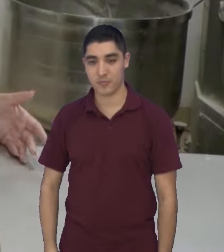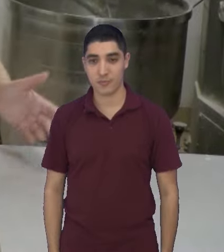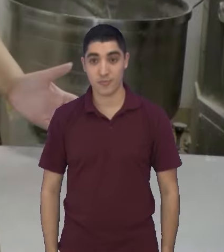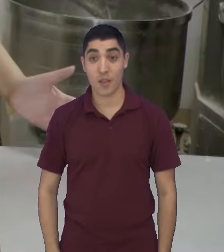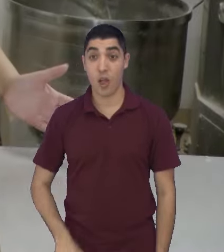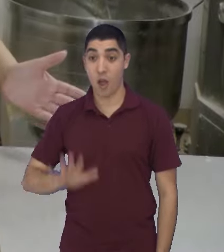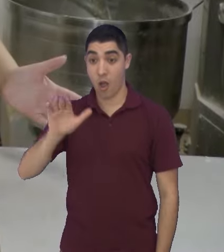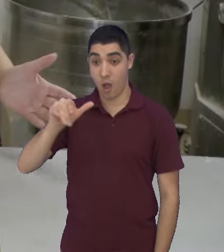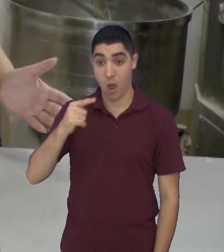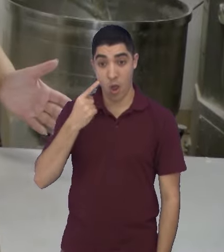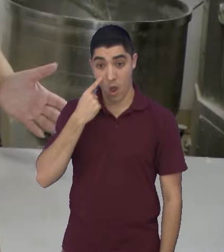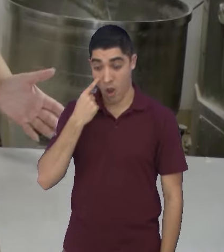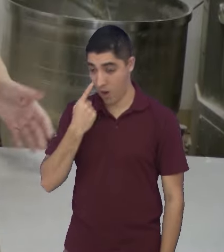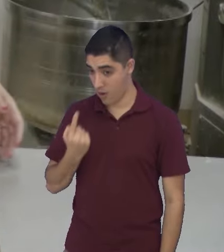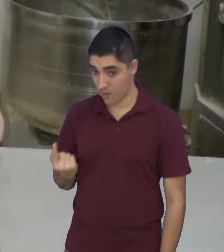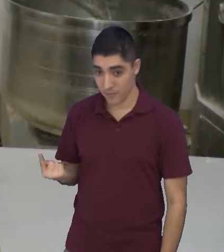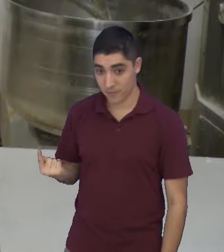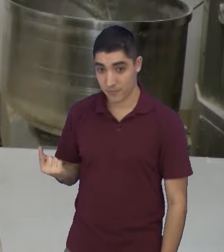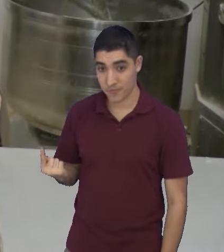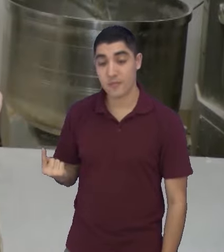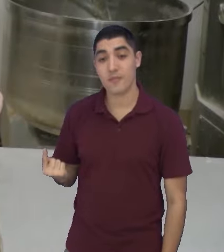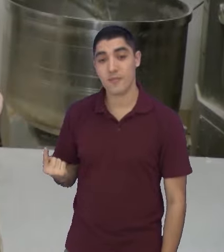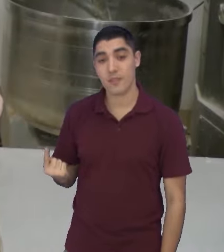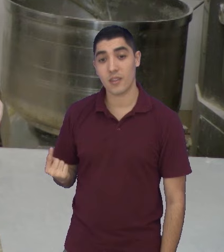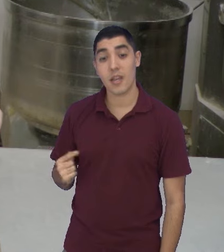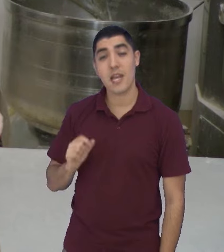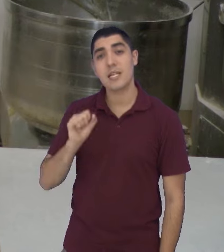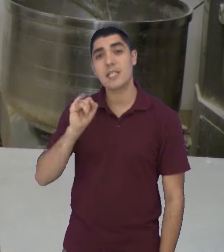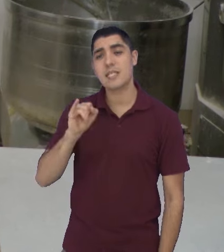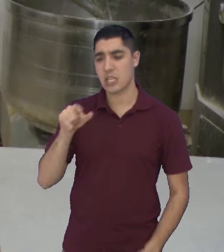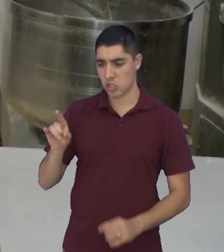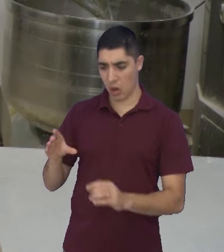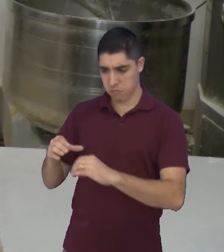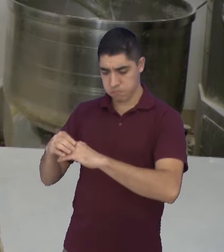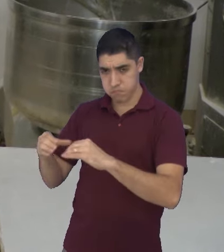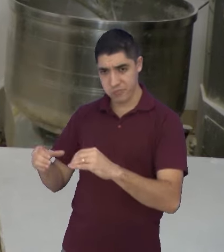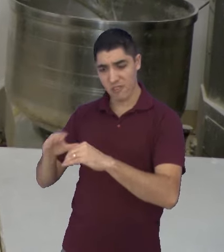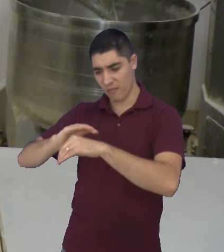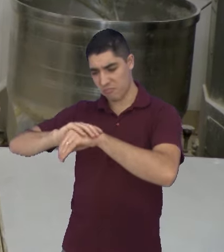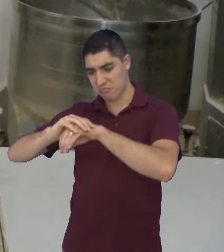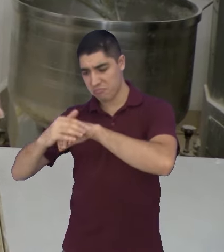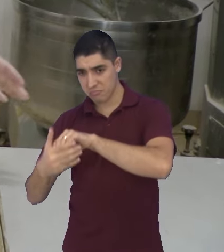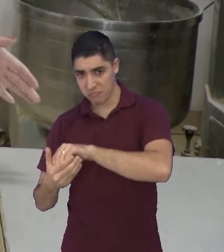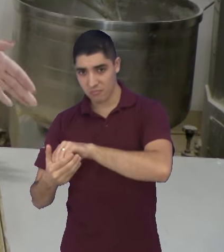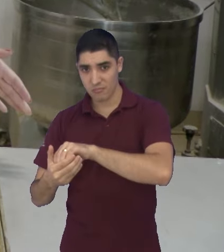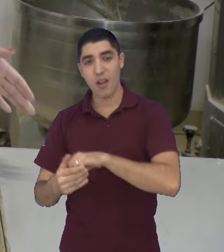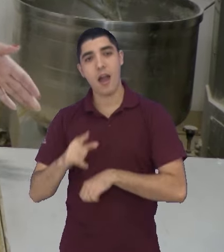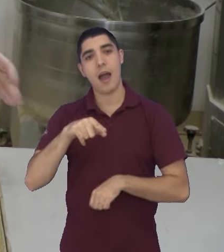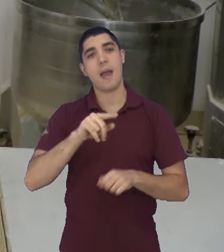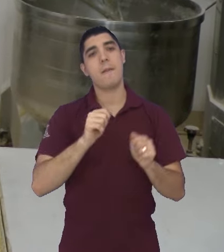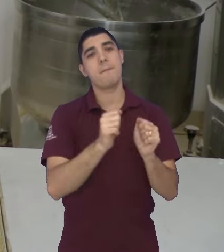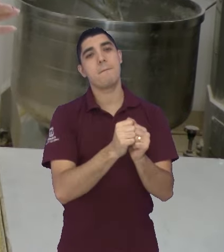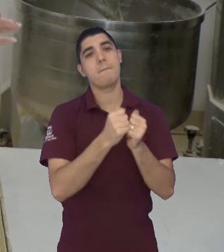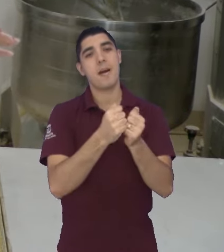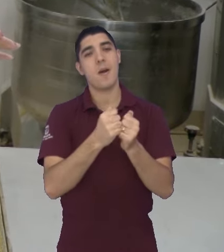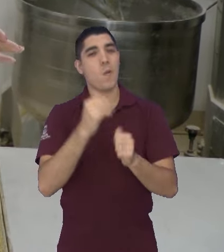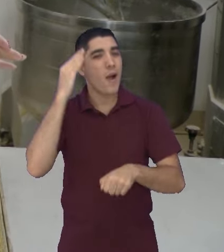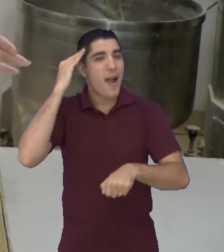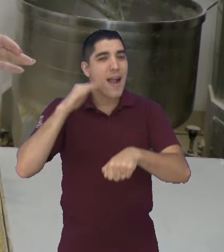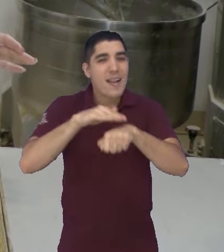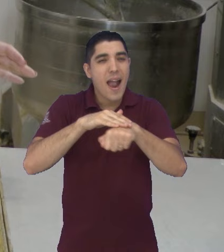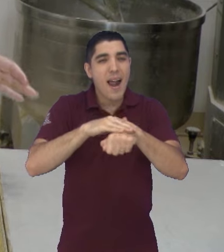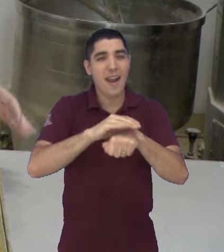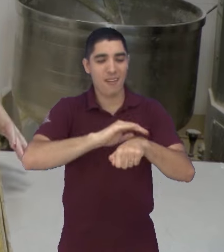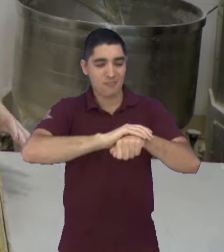Fernanda, agora o segredo do pão francês. Se a gente colocar para assar assim, ele vai ficar todo redondinho, né? Pão careca. Pão careca. Quase aquele pão